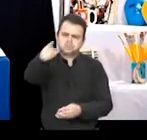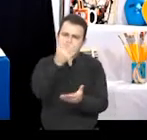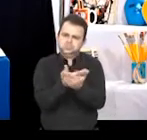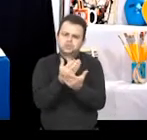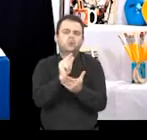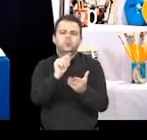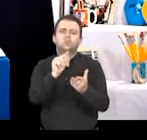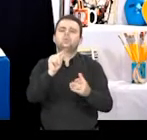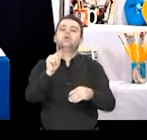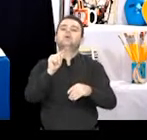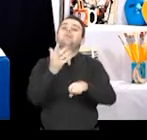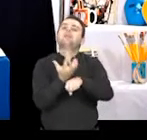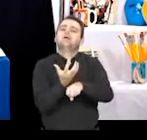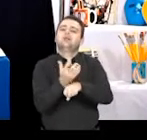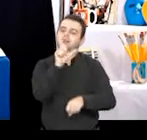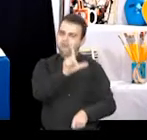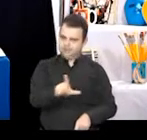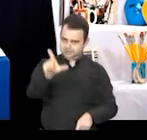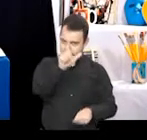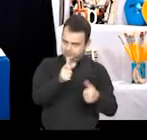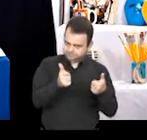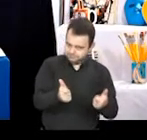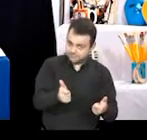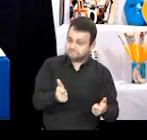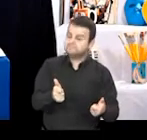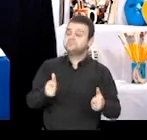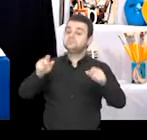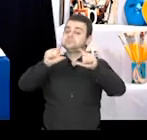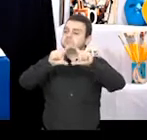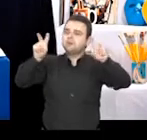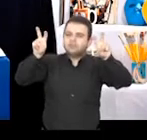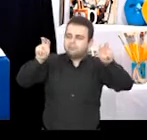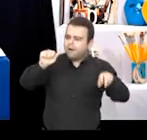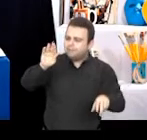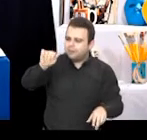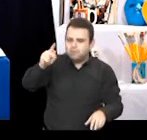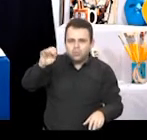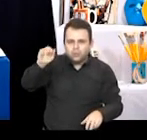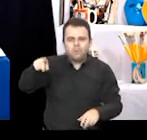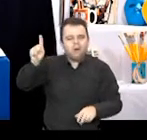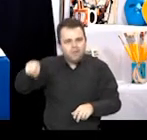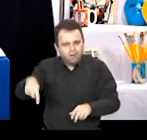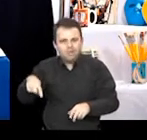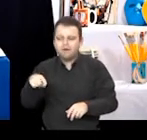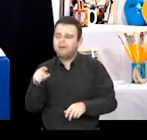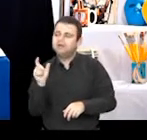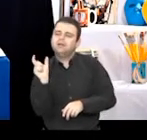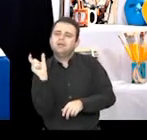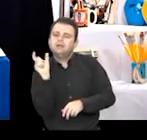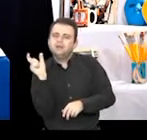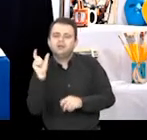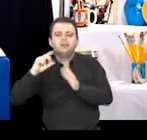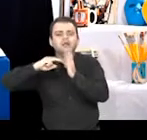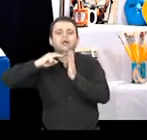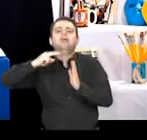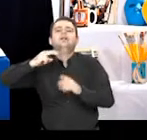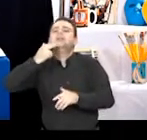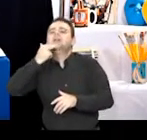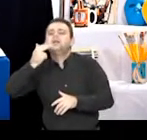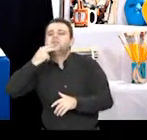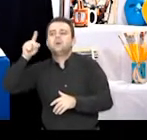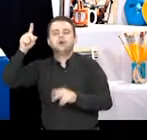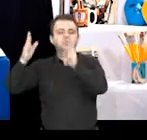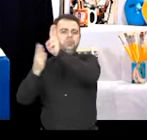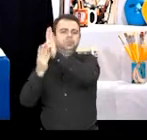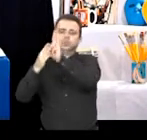literatura. Aqui, o título da obra, Abaporu, Homem que Come Gente. Tarsila do Amaral se inspirou